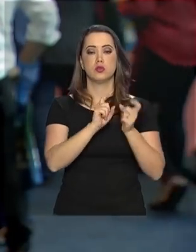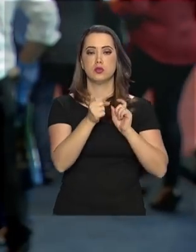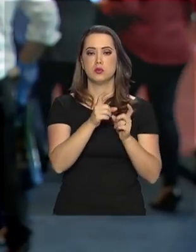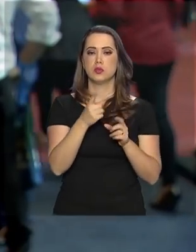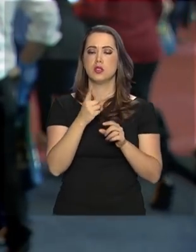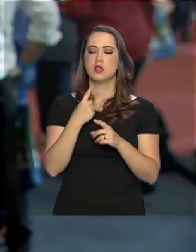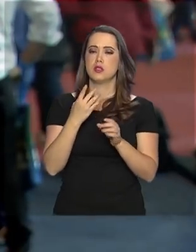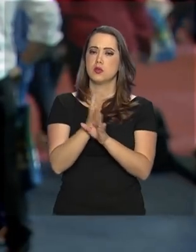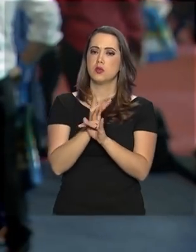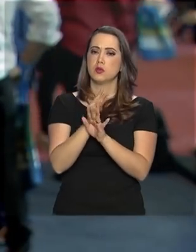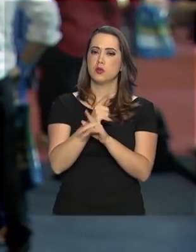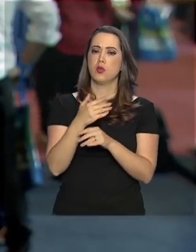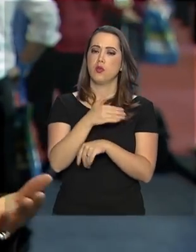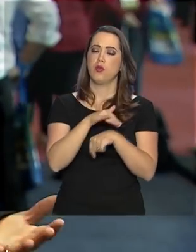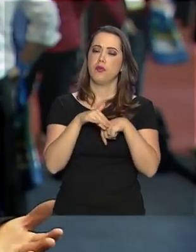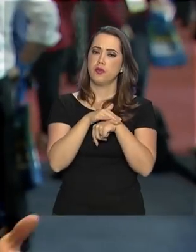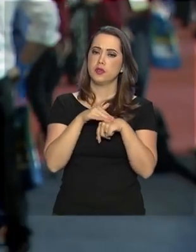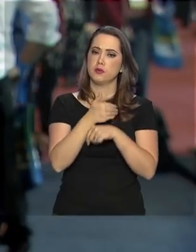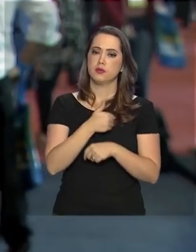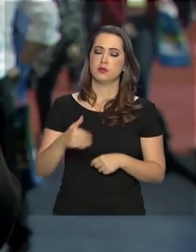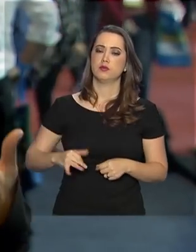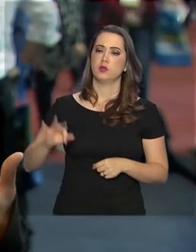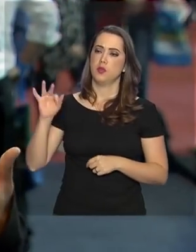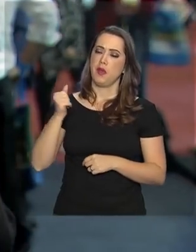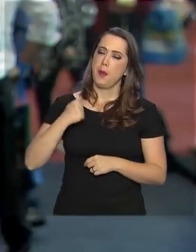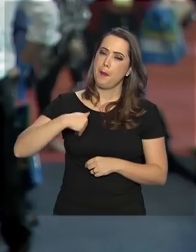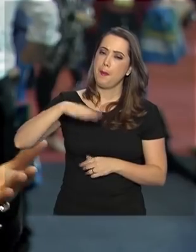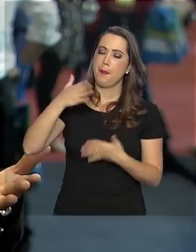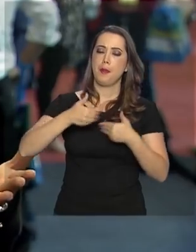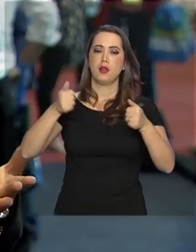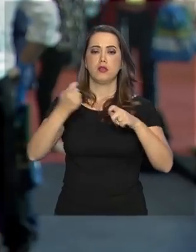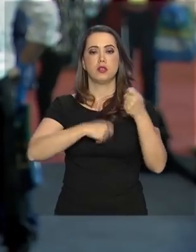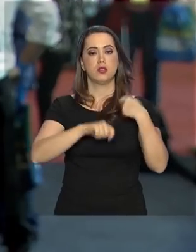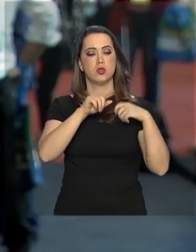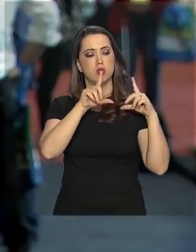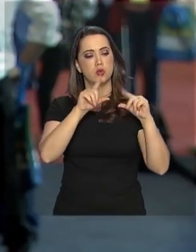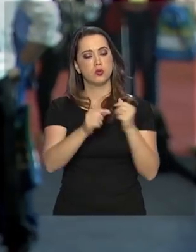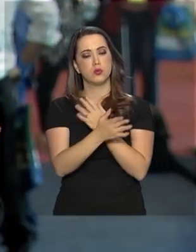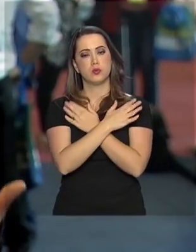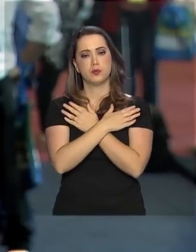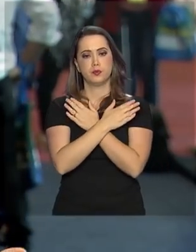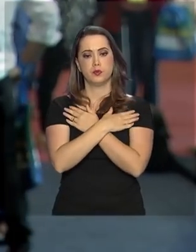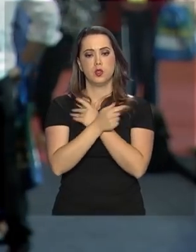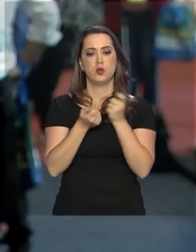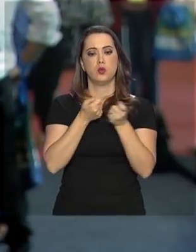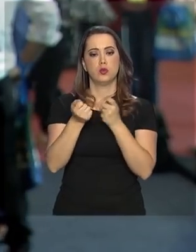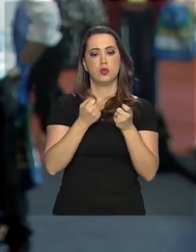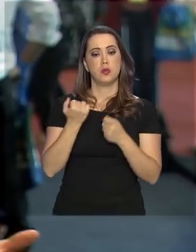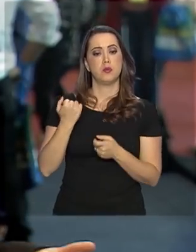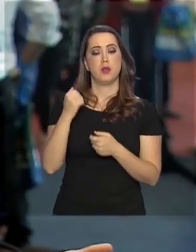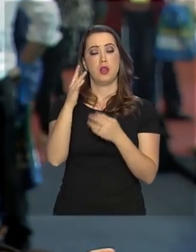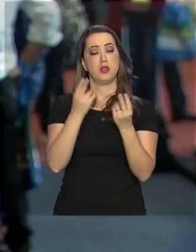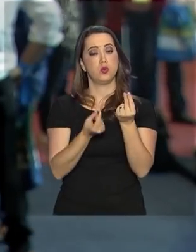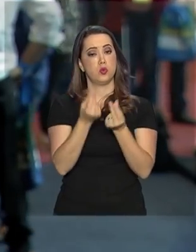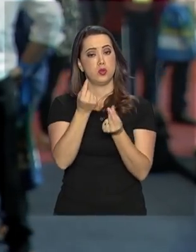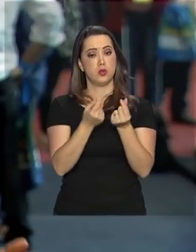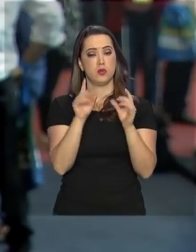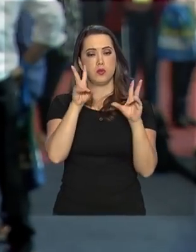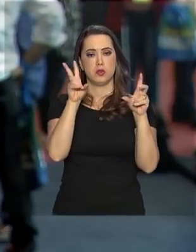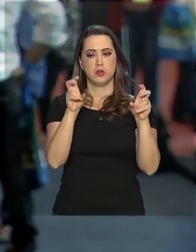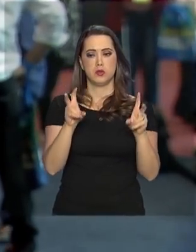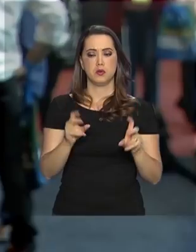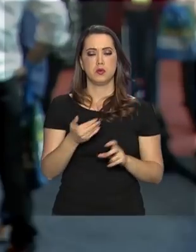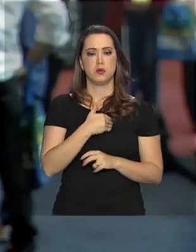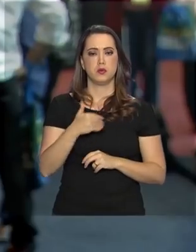conversam com o governo federal. Maneiras para aquecer a economia, reduzir o desemprego e reajustar as contas públicas são alguns dos temas